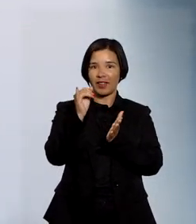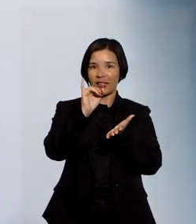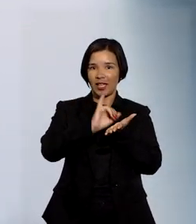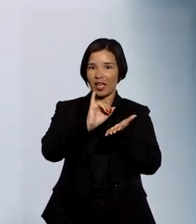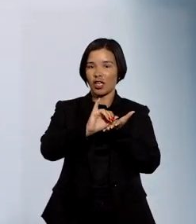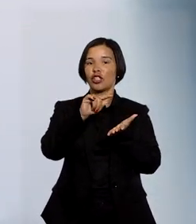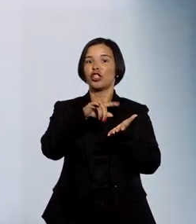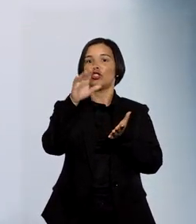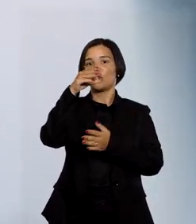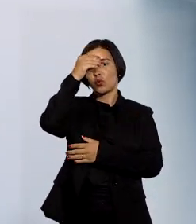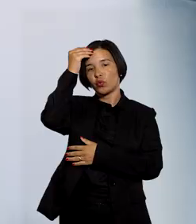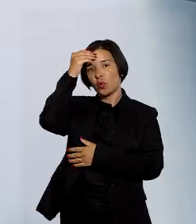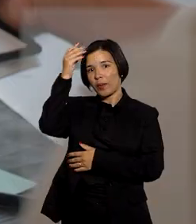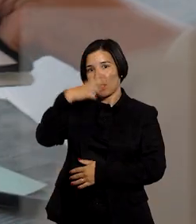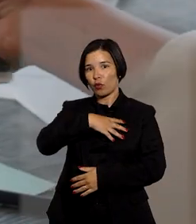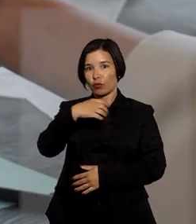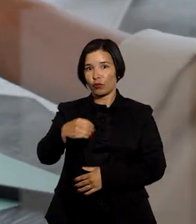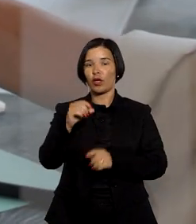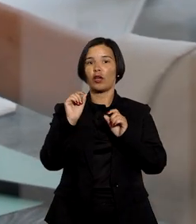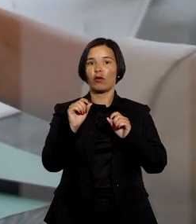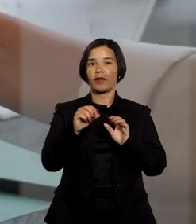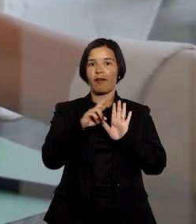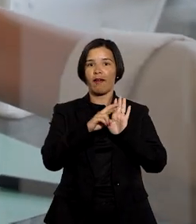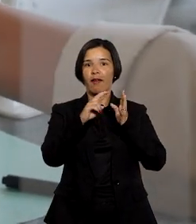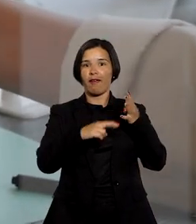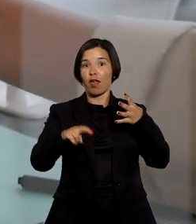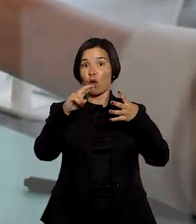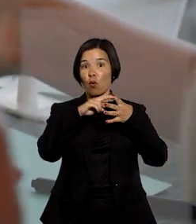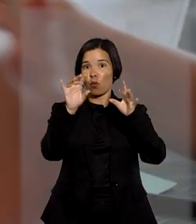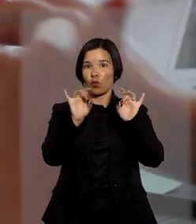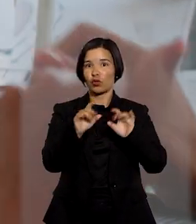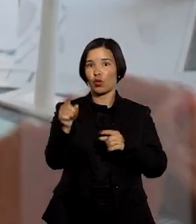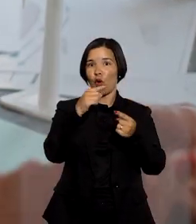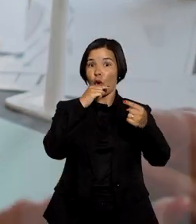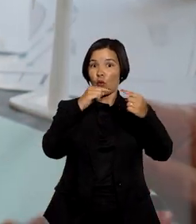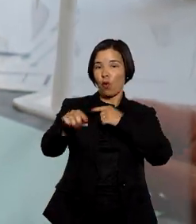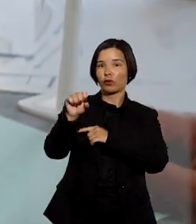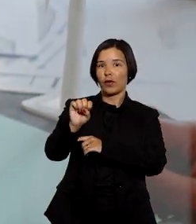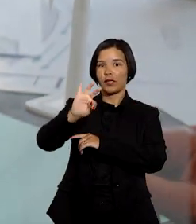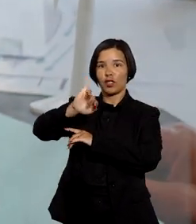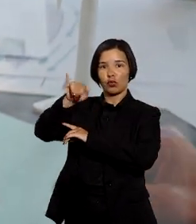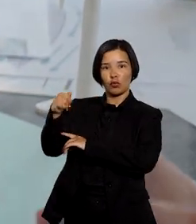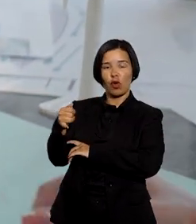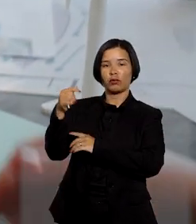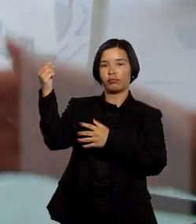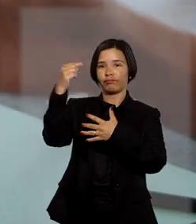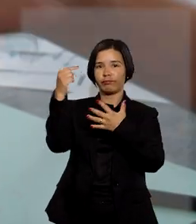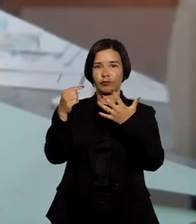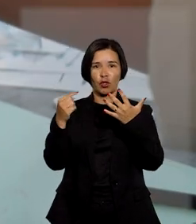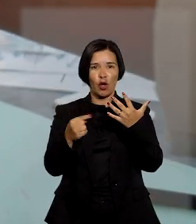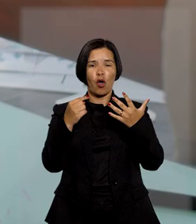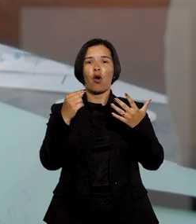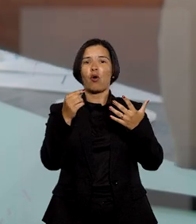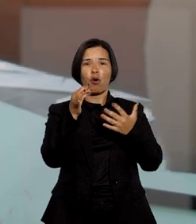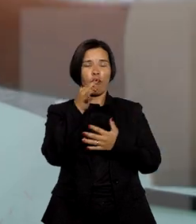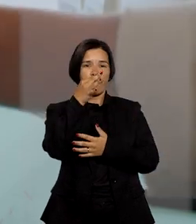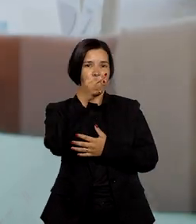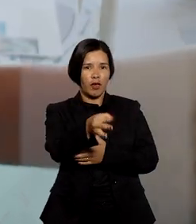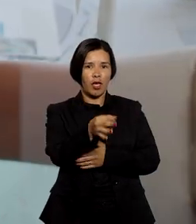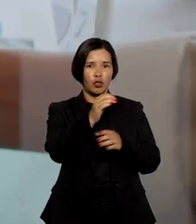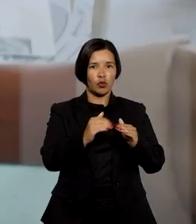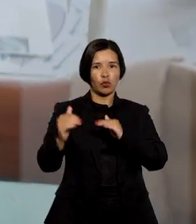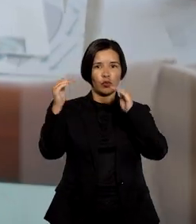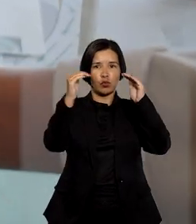e os sobrinhos interpuseram recurso especial contra a decisão do TJ, apontando, entre outras coisas, ofensa à